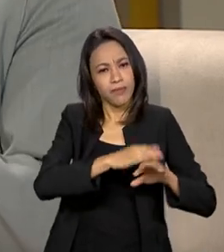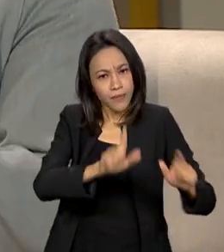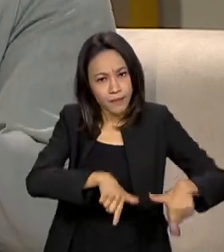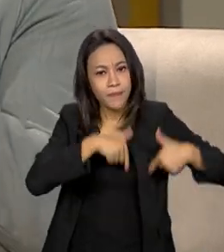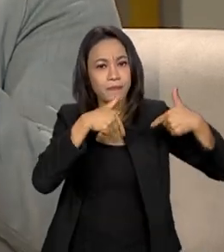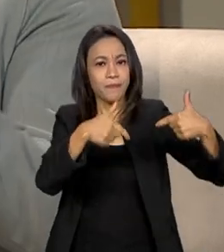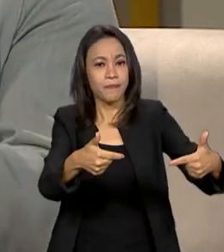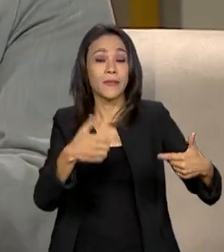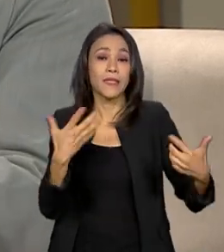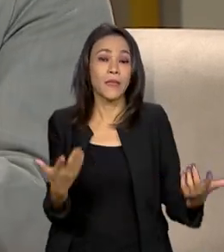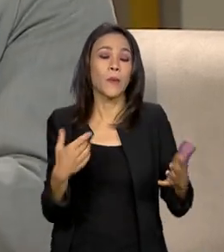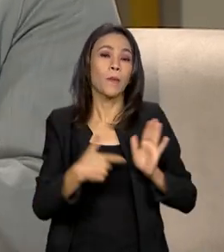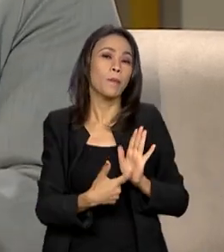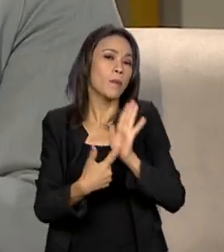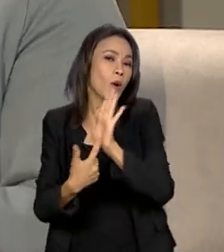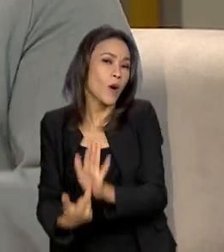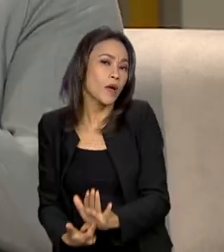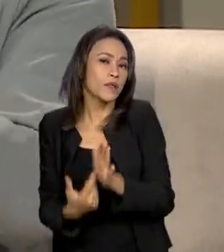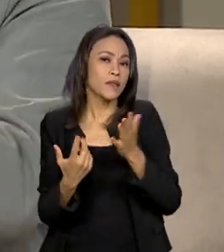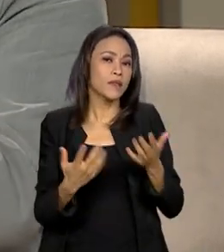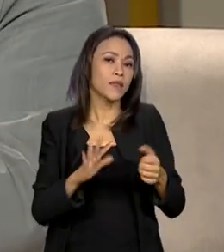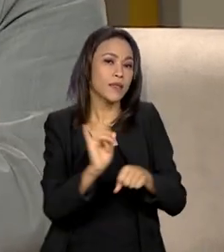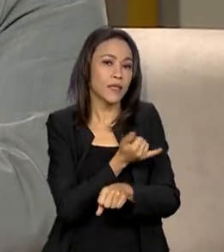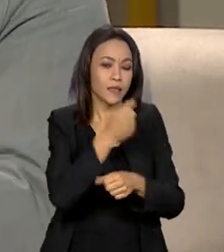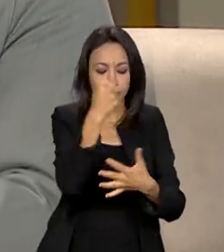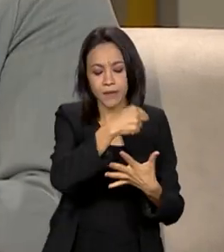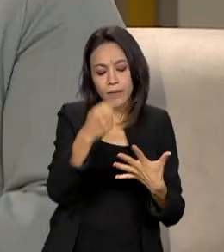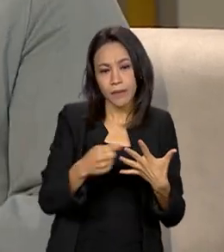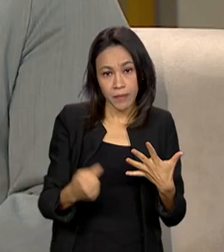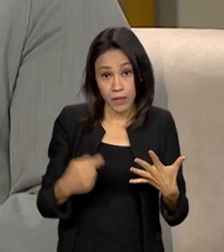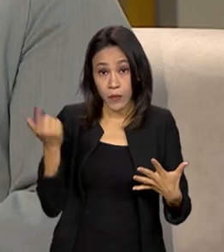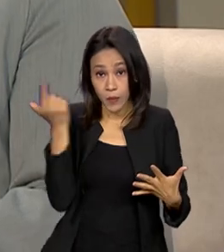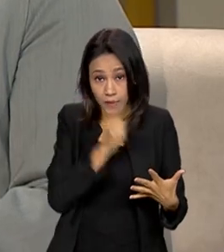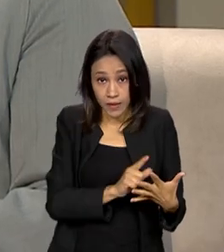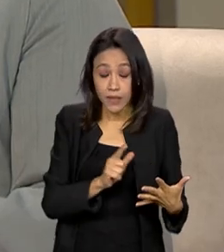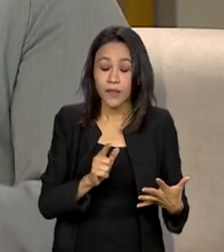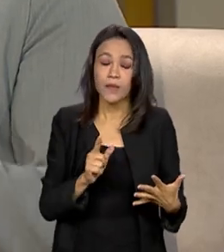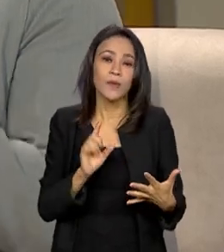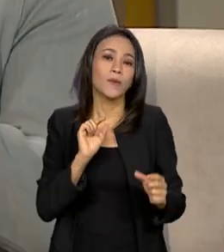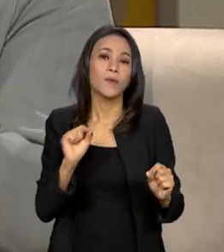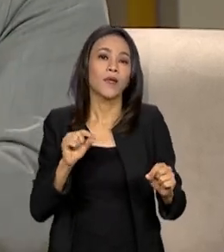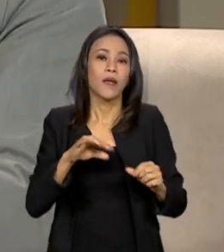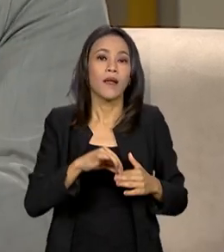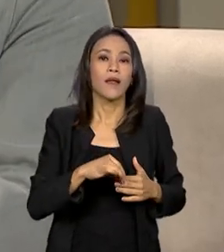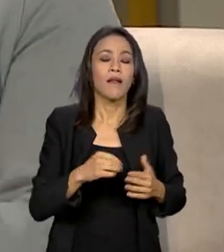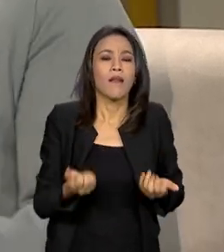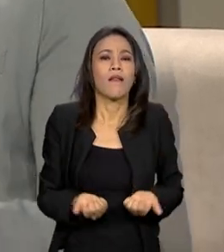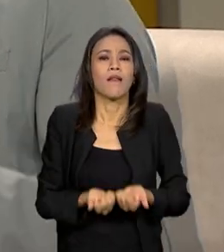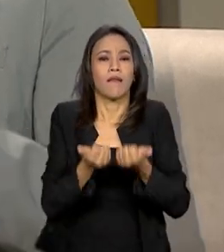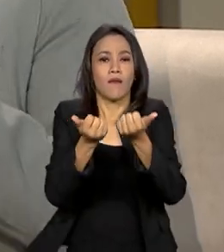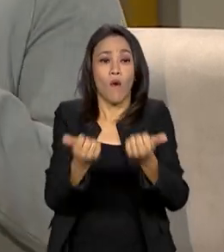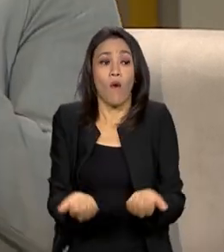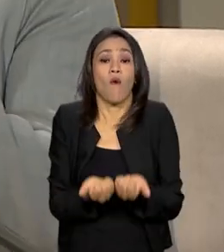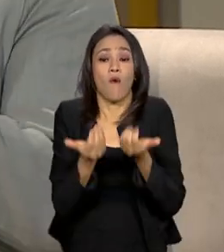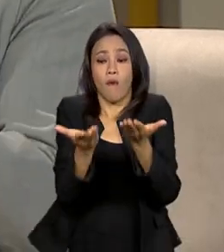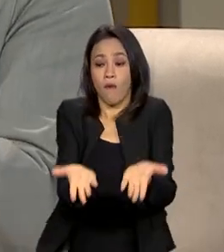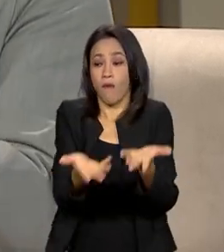traz esses atores que estão realmente conseguindo levar para a população serviços que são perceptíveis,